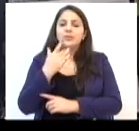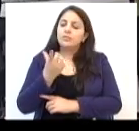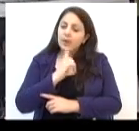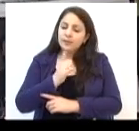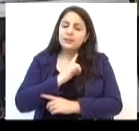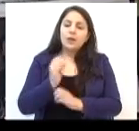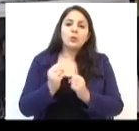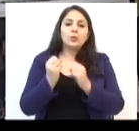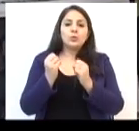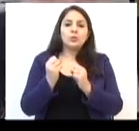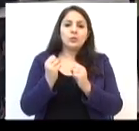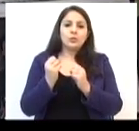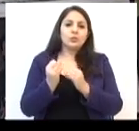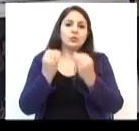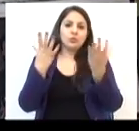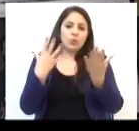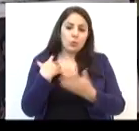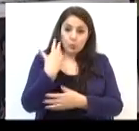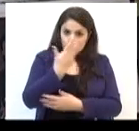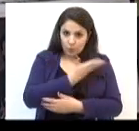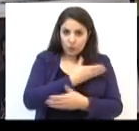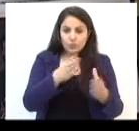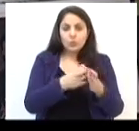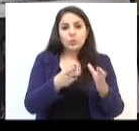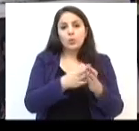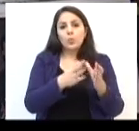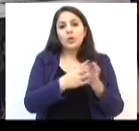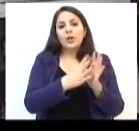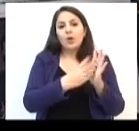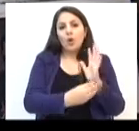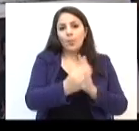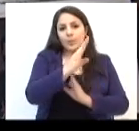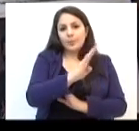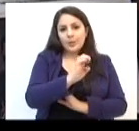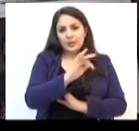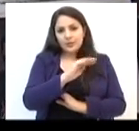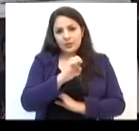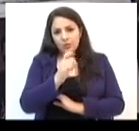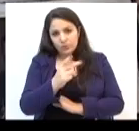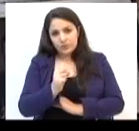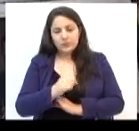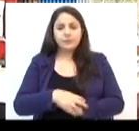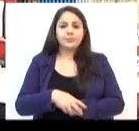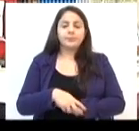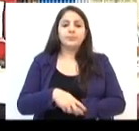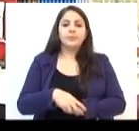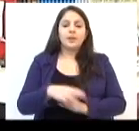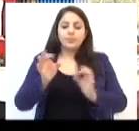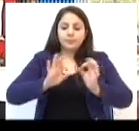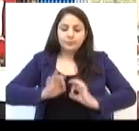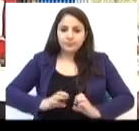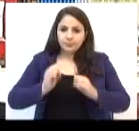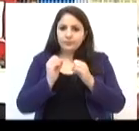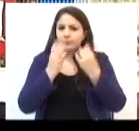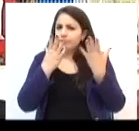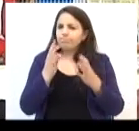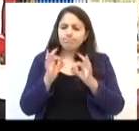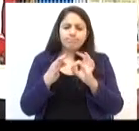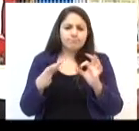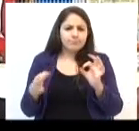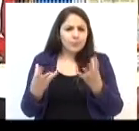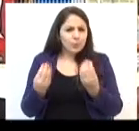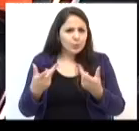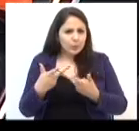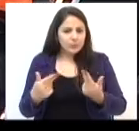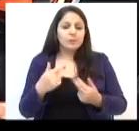com Star Beatles aqui também no palco, no grande palco da Feira do Livro. A programação do evento é